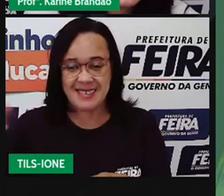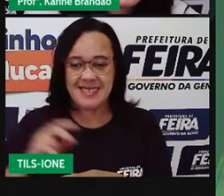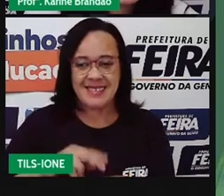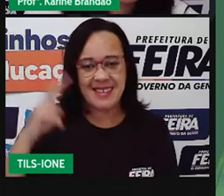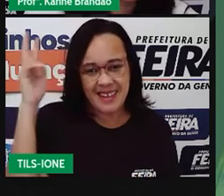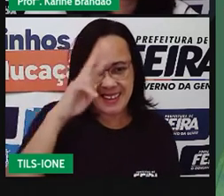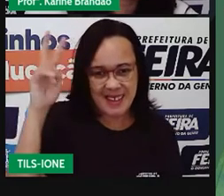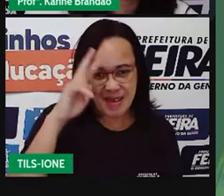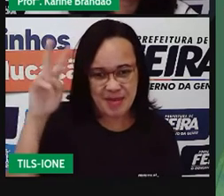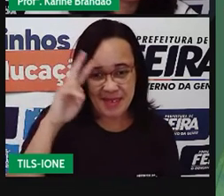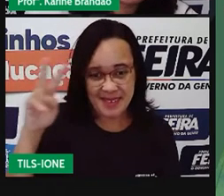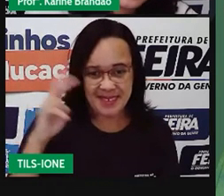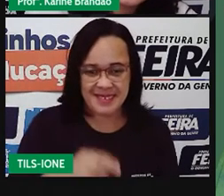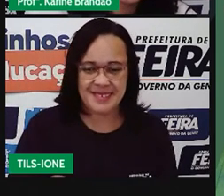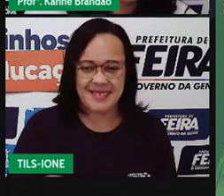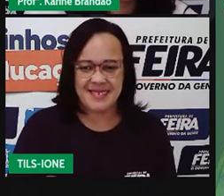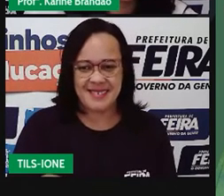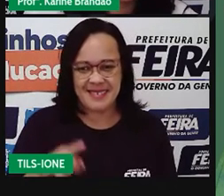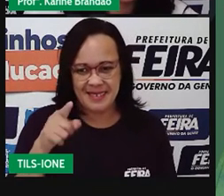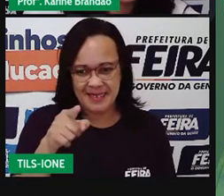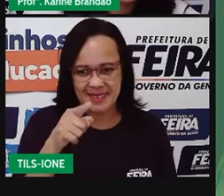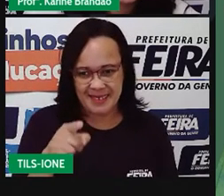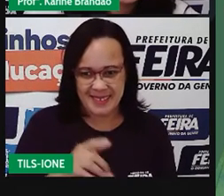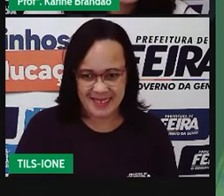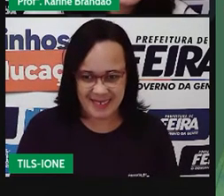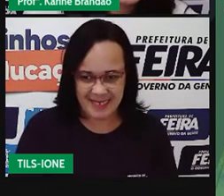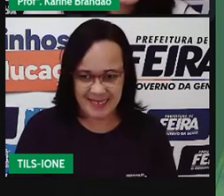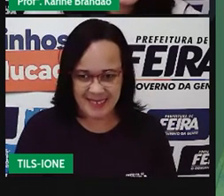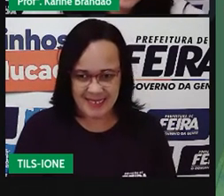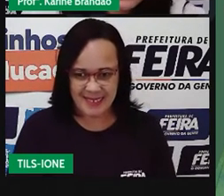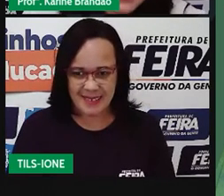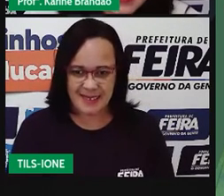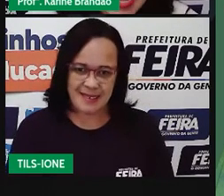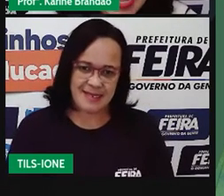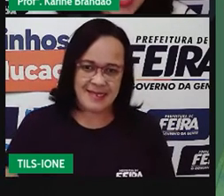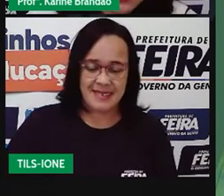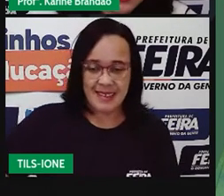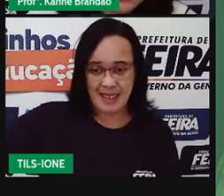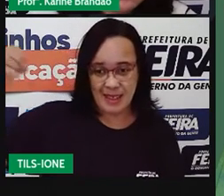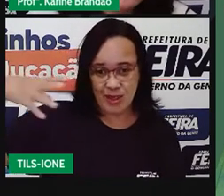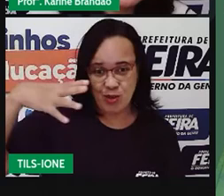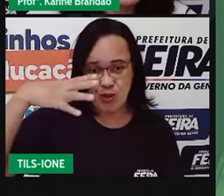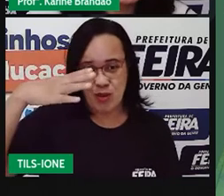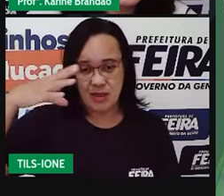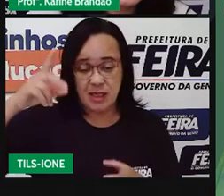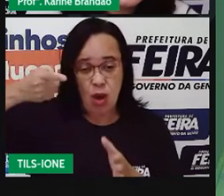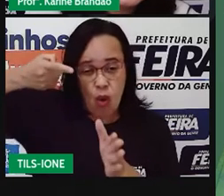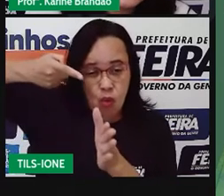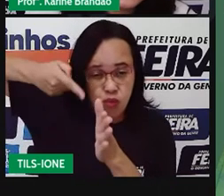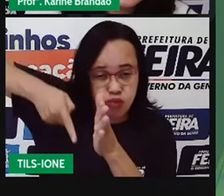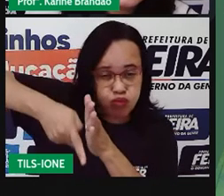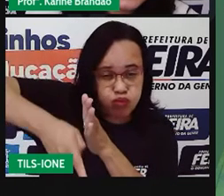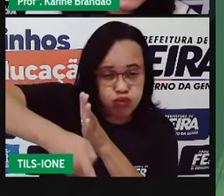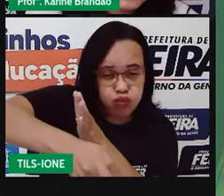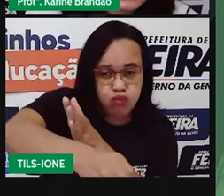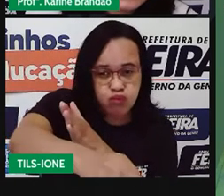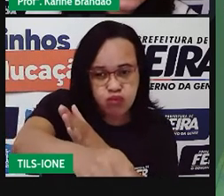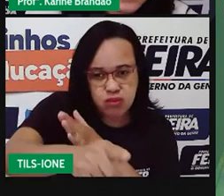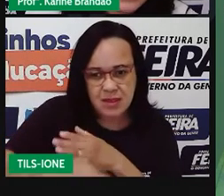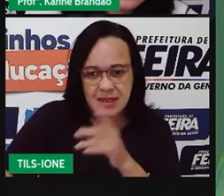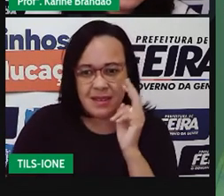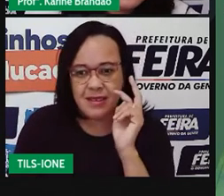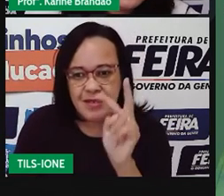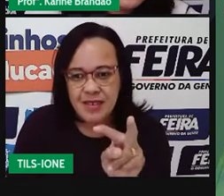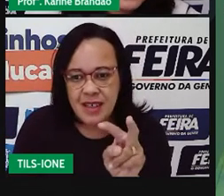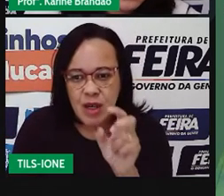Lembra desse parte em que eles vão pra uma zona abissal, muito profunda. E aí, que acontece? O é